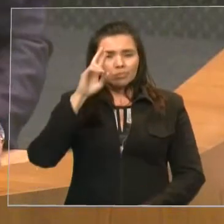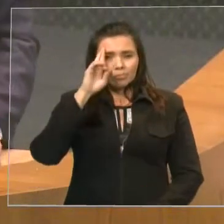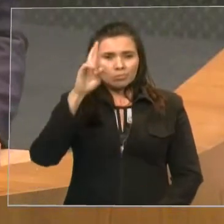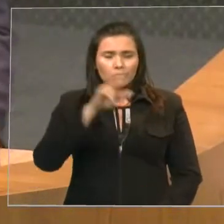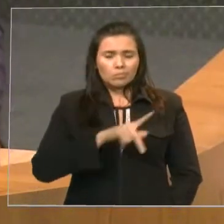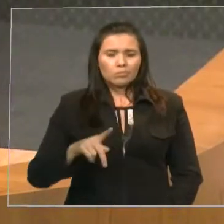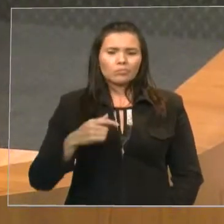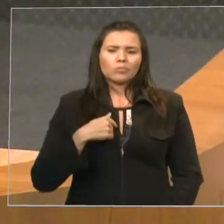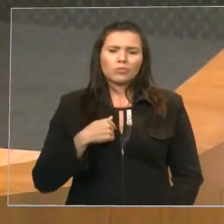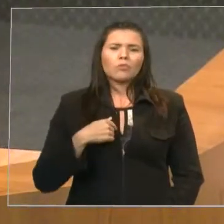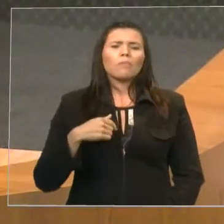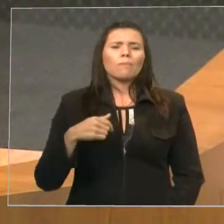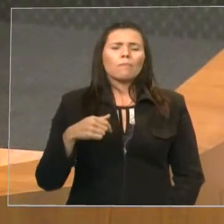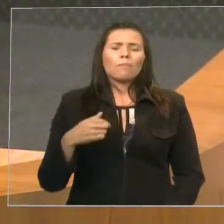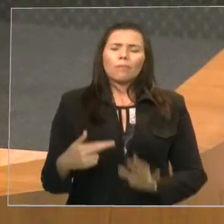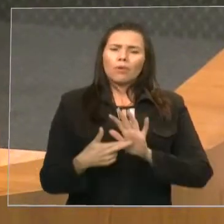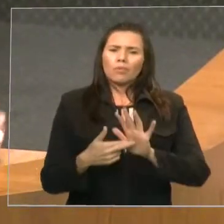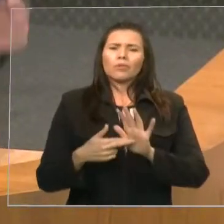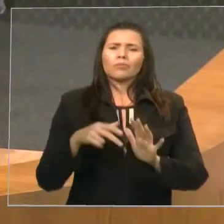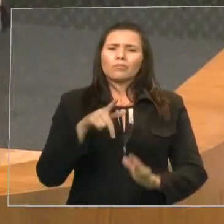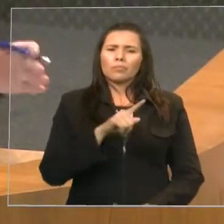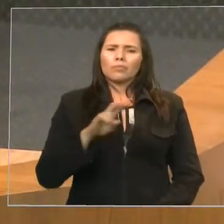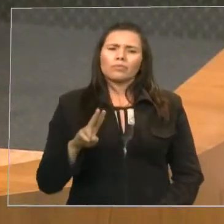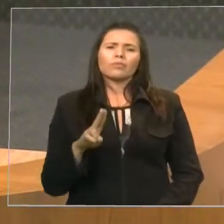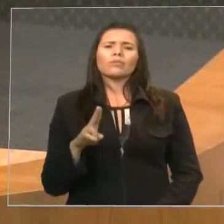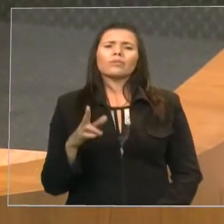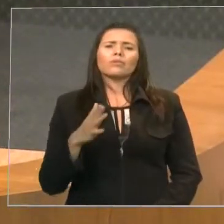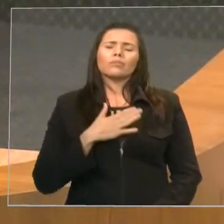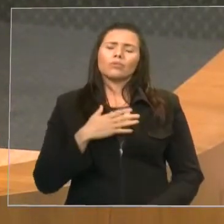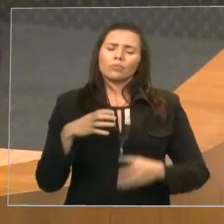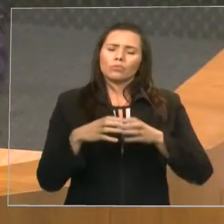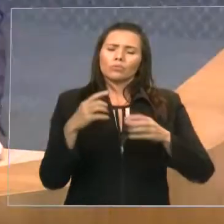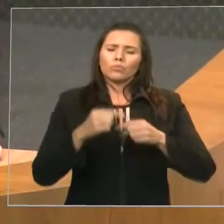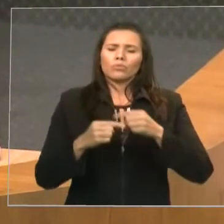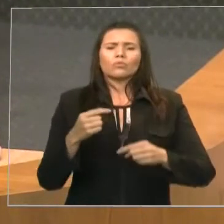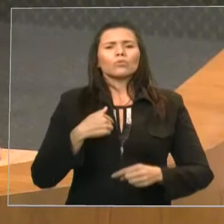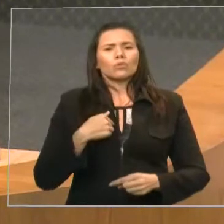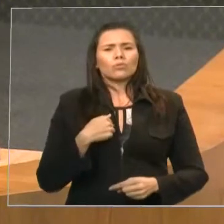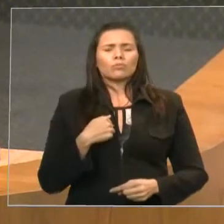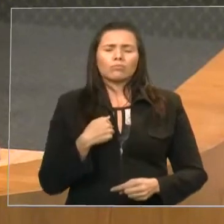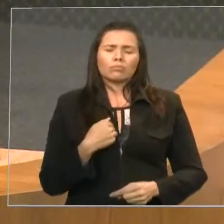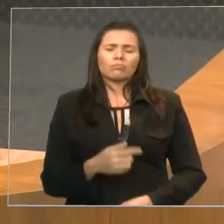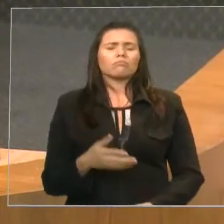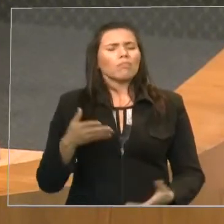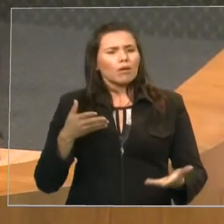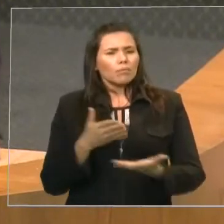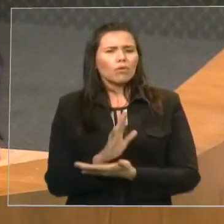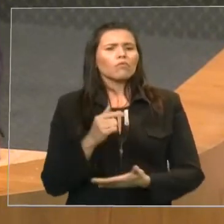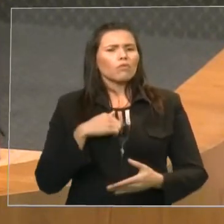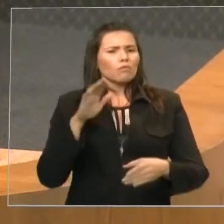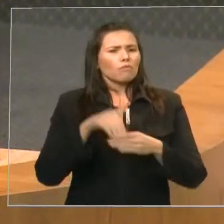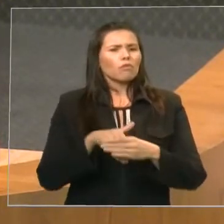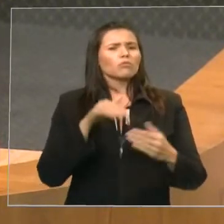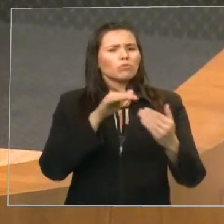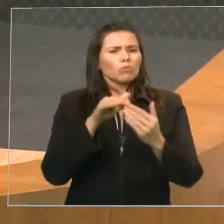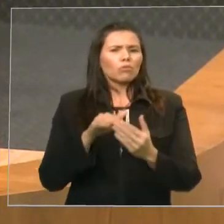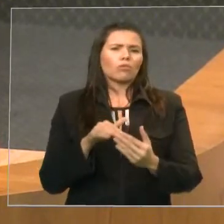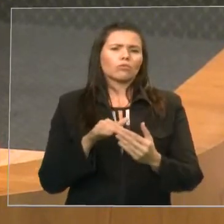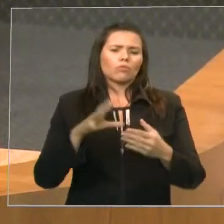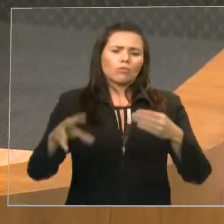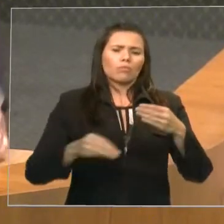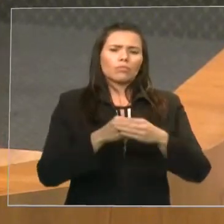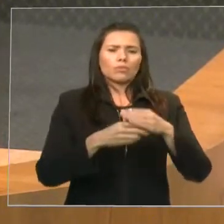e o nosso bloco político vai encaminhar pela aprovação da emenda do deputado César Pires